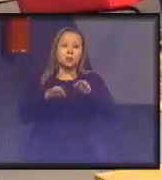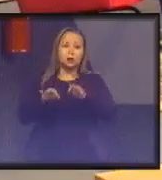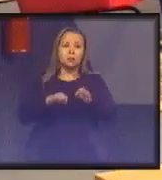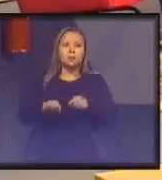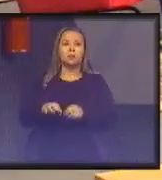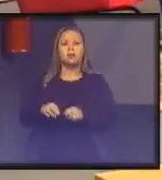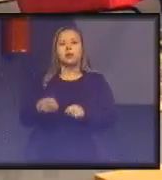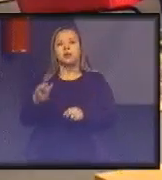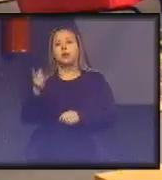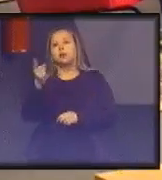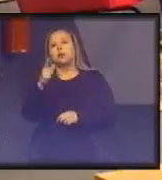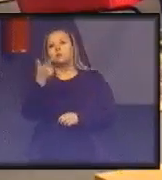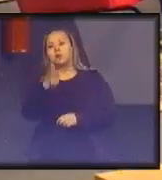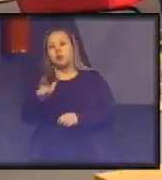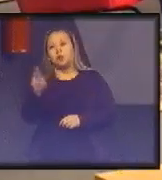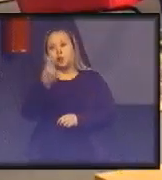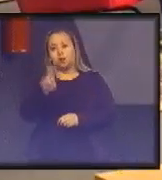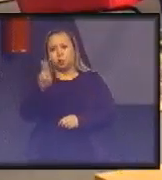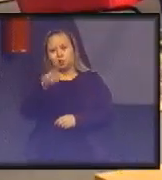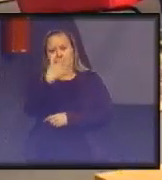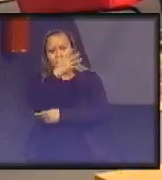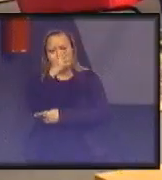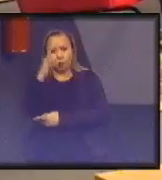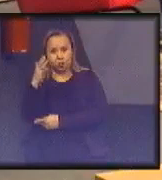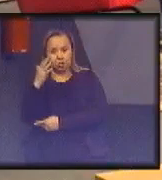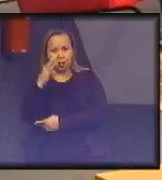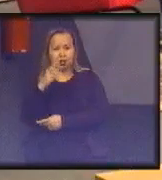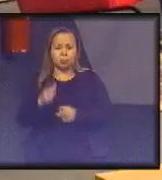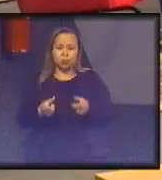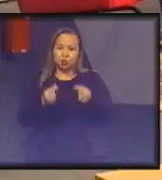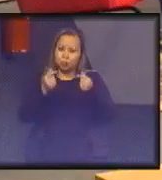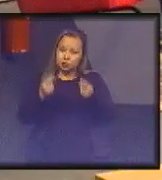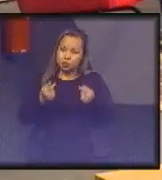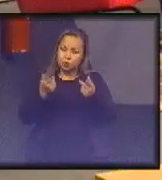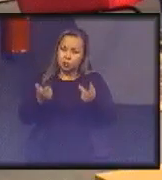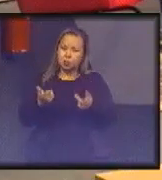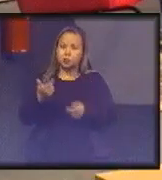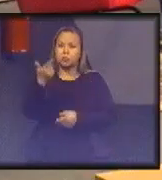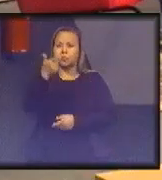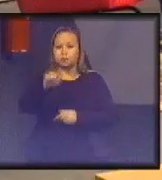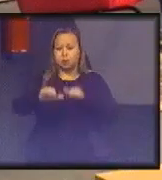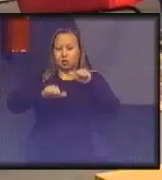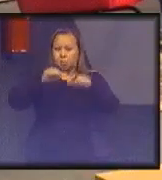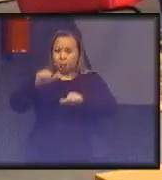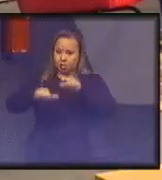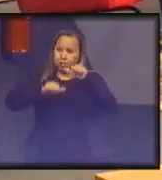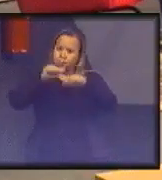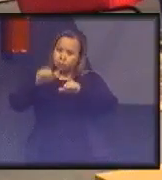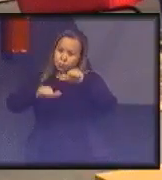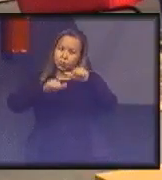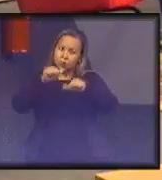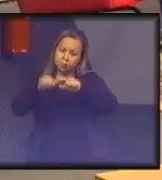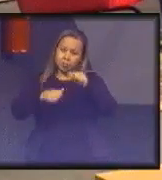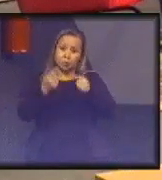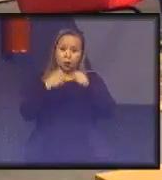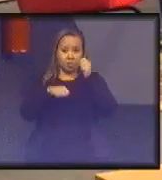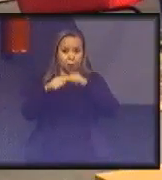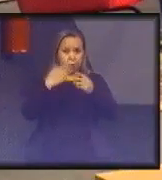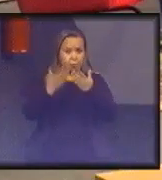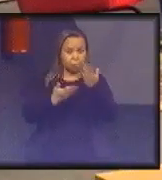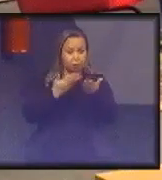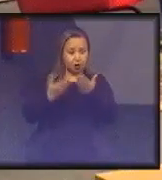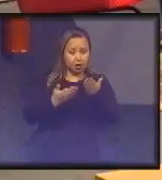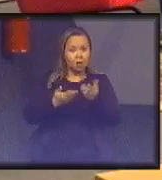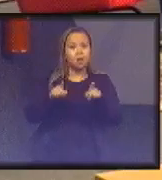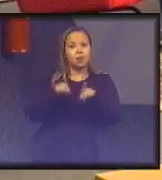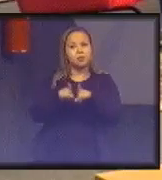sistema. Assim como na natureza. os recursos vão se retroalimentando. Na economia circular também. Em vez de eu pensar só em descartar lá